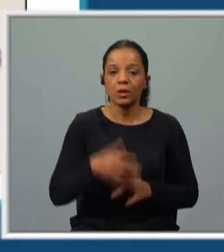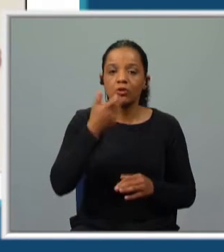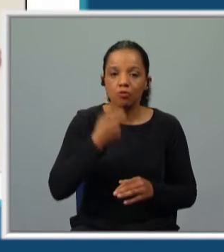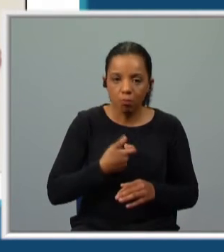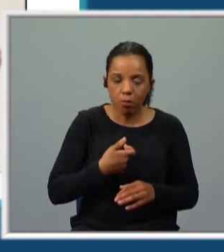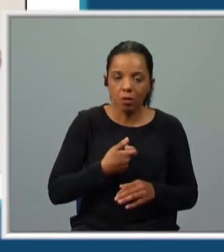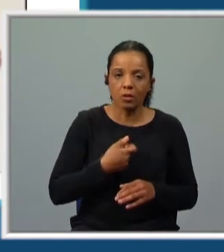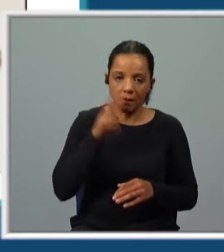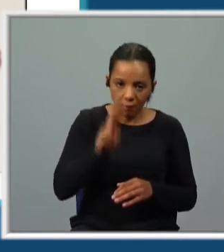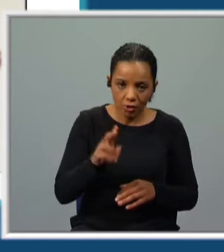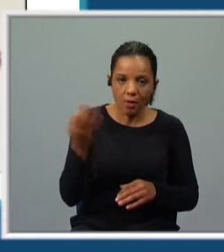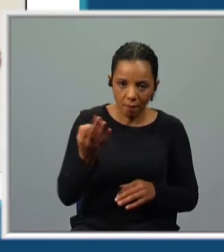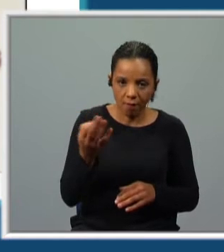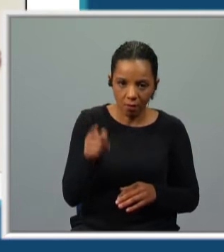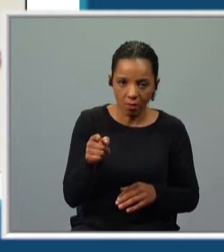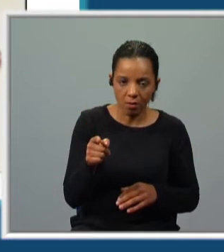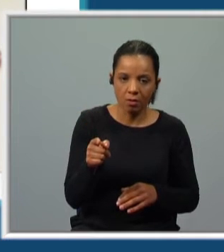Responde, marinheiro. Viste-me, não o viste.